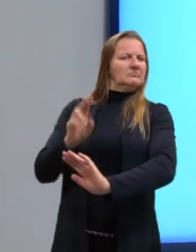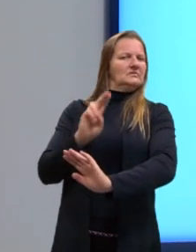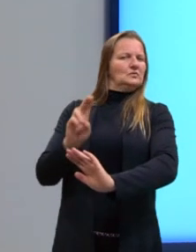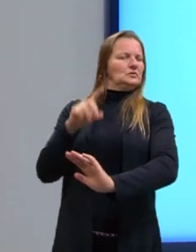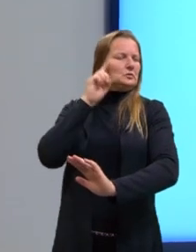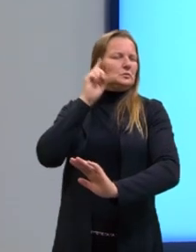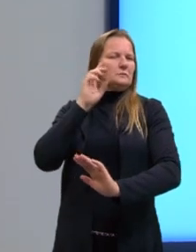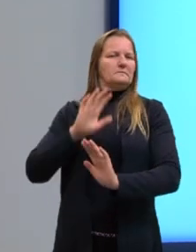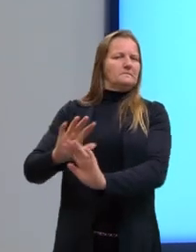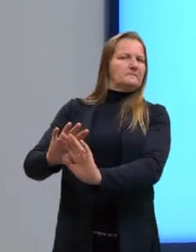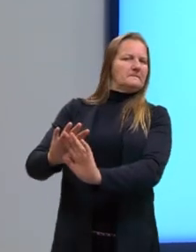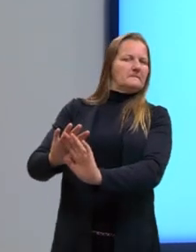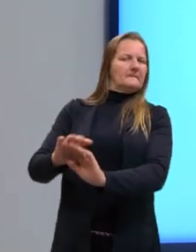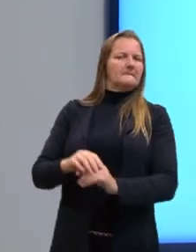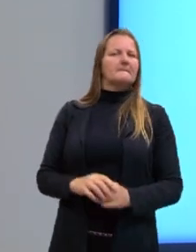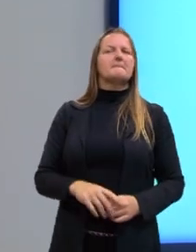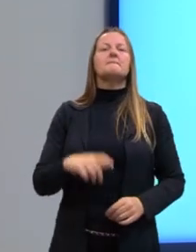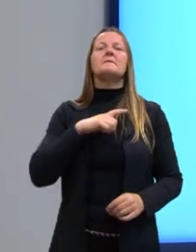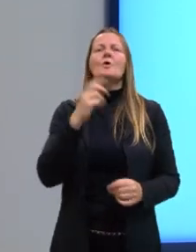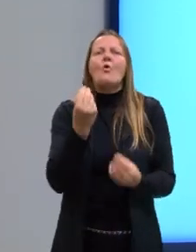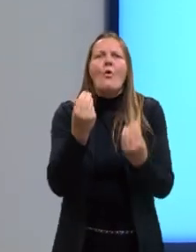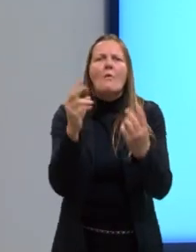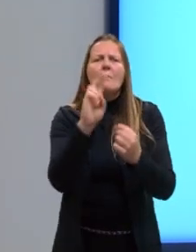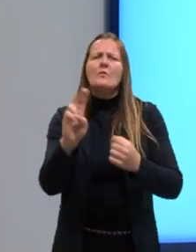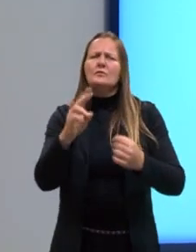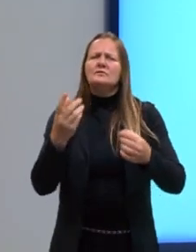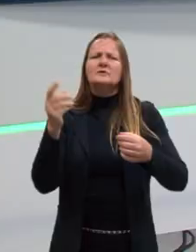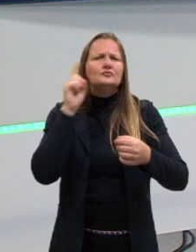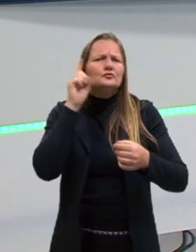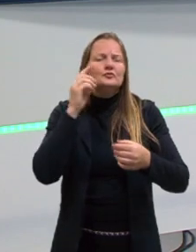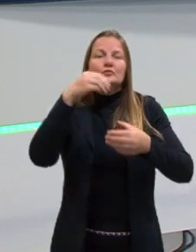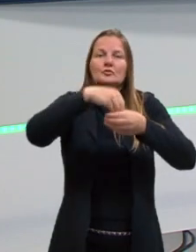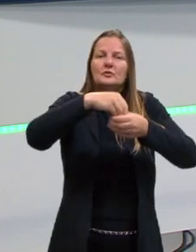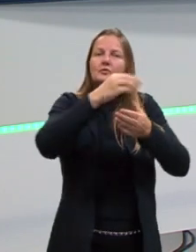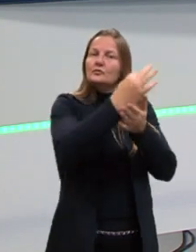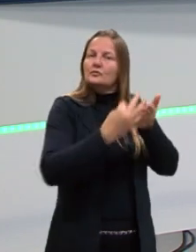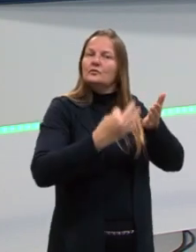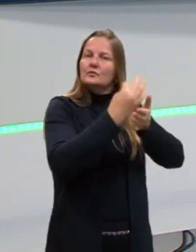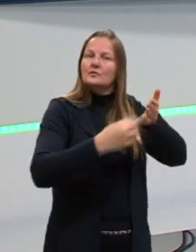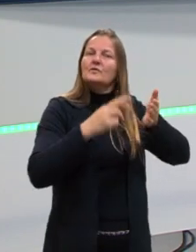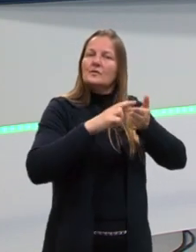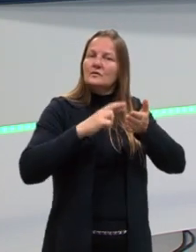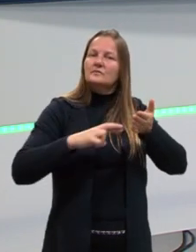cotidiano a palavra negligência, como é que eu uso especificamente no meu texto de redação?